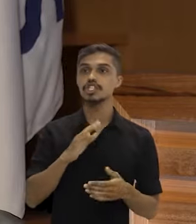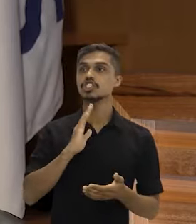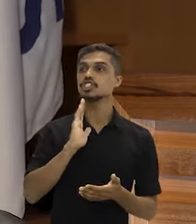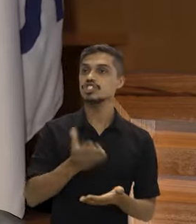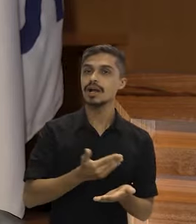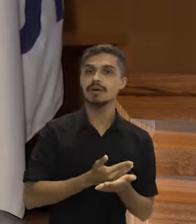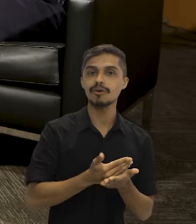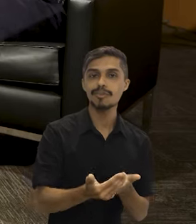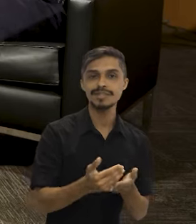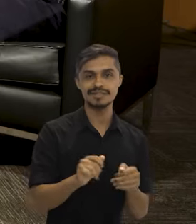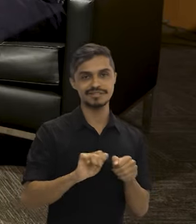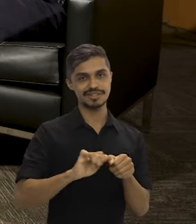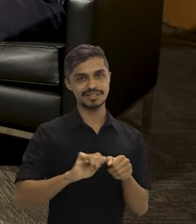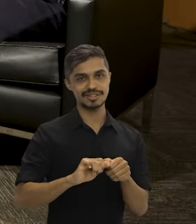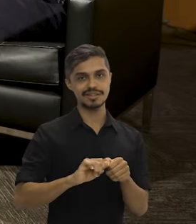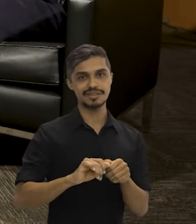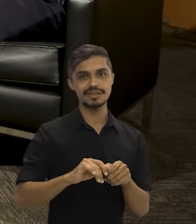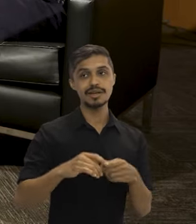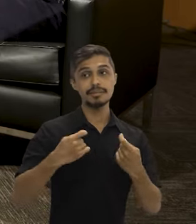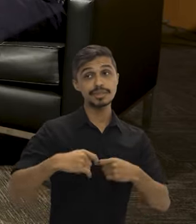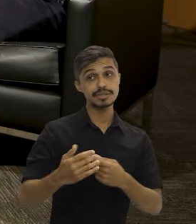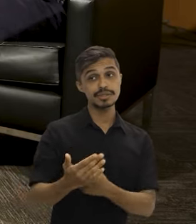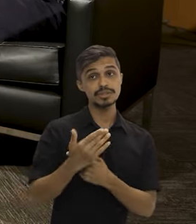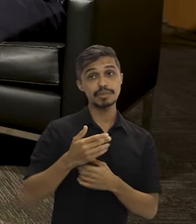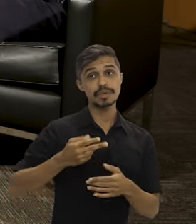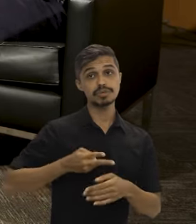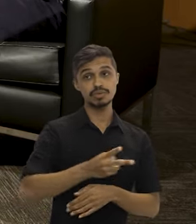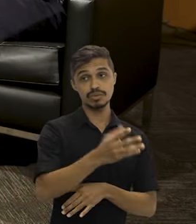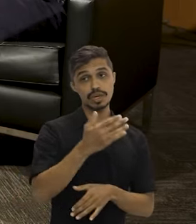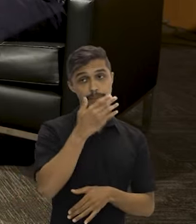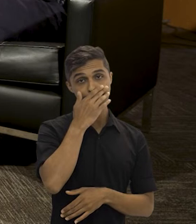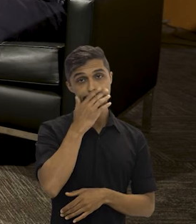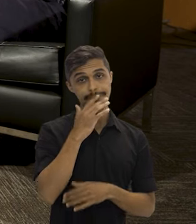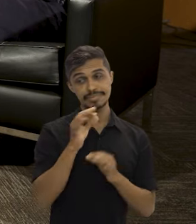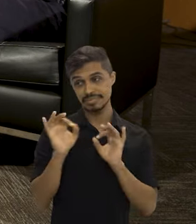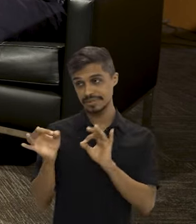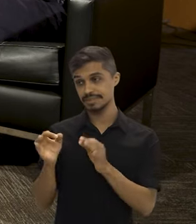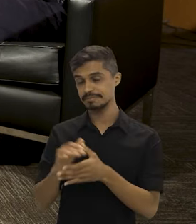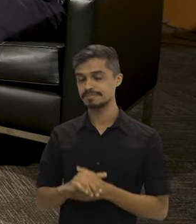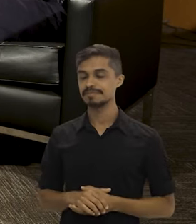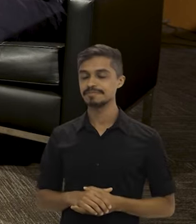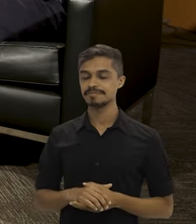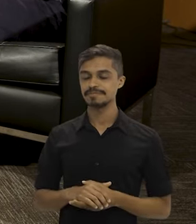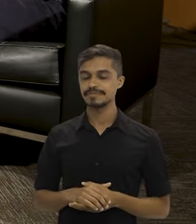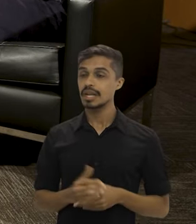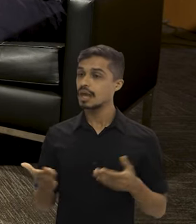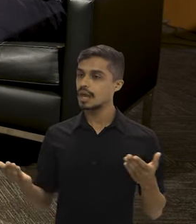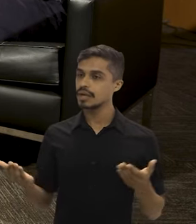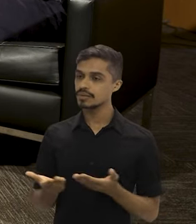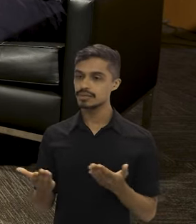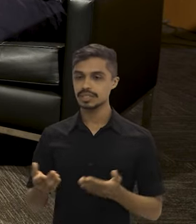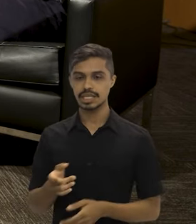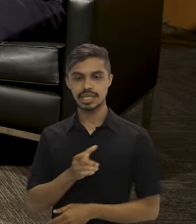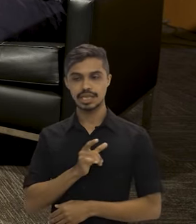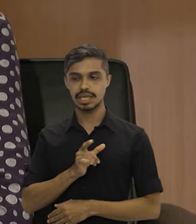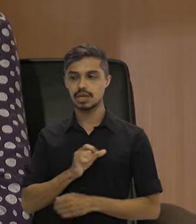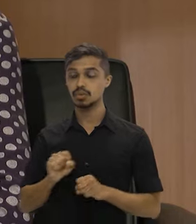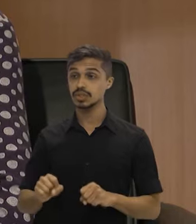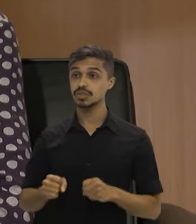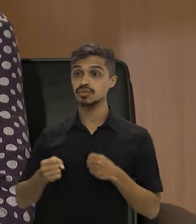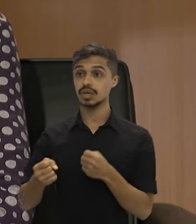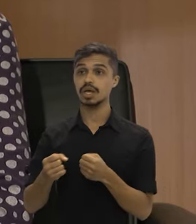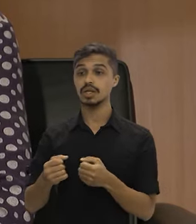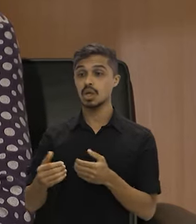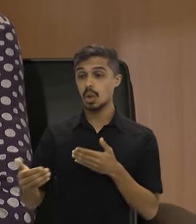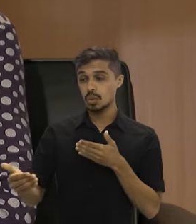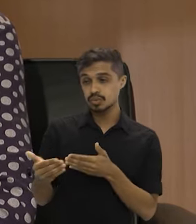dizendo, nós começamos a fazer. A precisamos de ajuda para avançar. Exatamente. E agora, existem